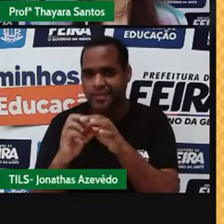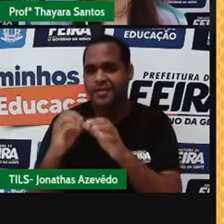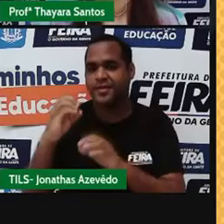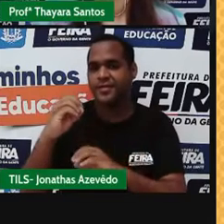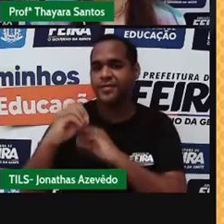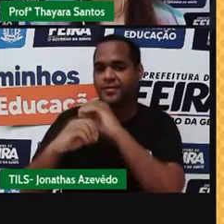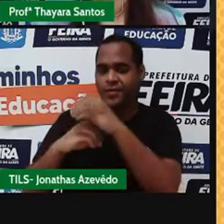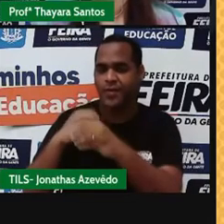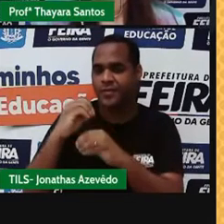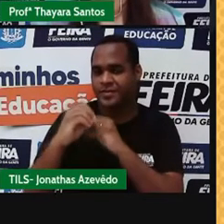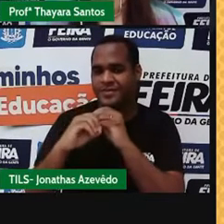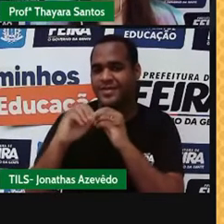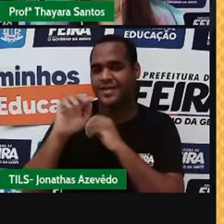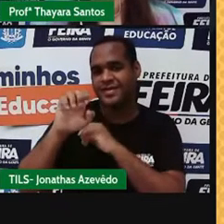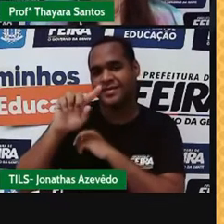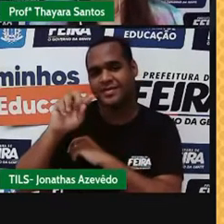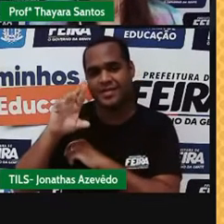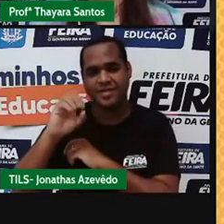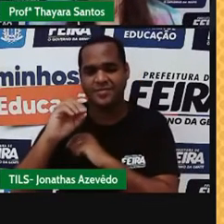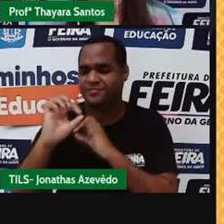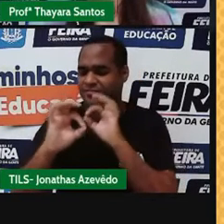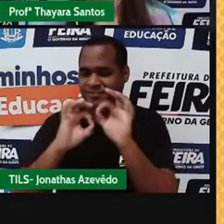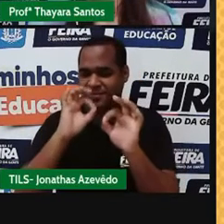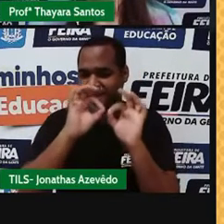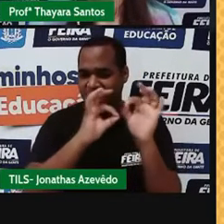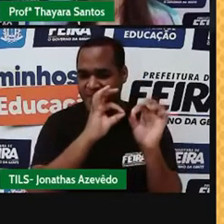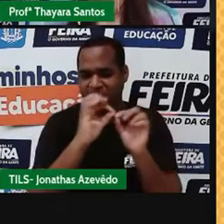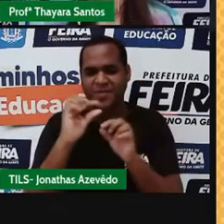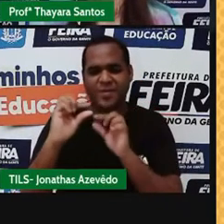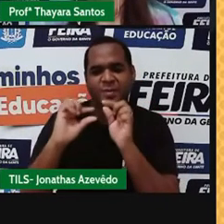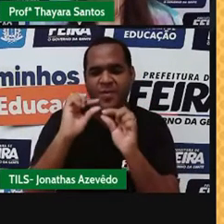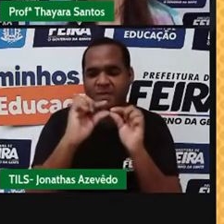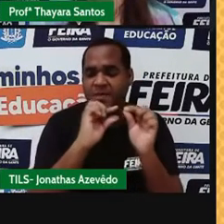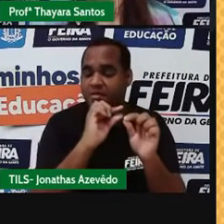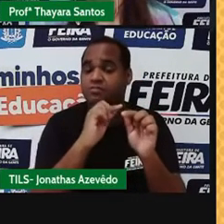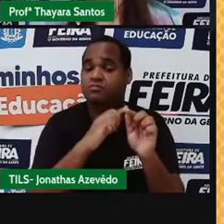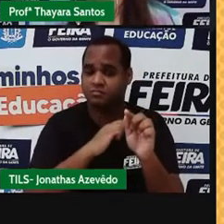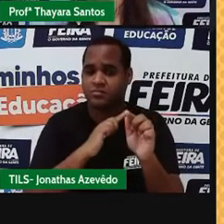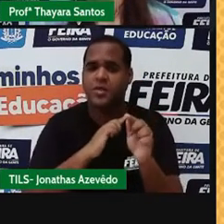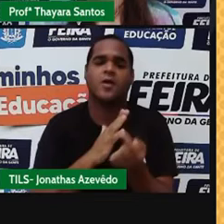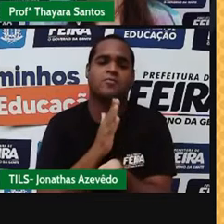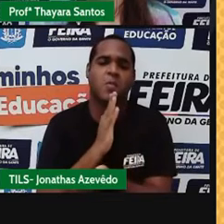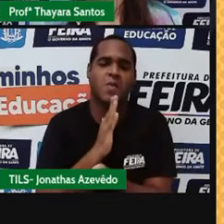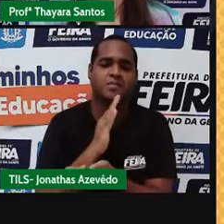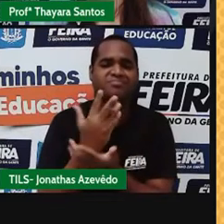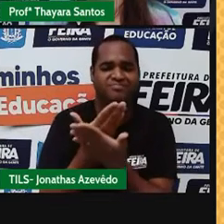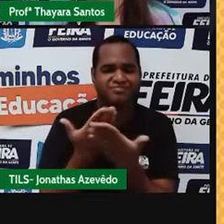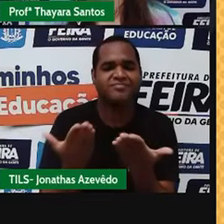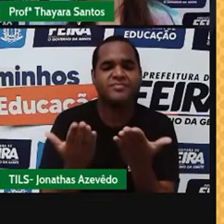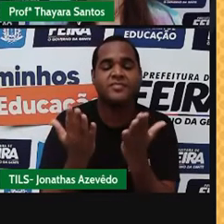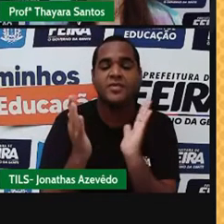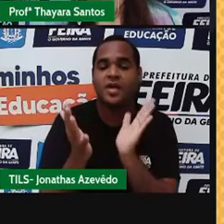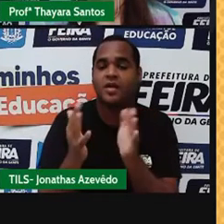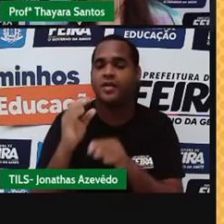E os elétrons, bem menores, se movem muito rápido, fazendo círculos em torno desse núcleo.